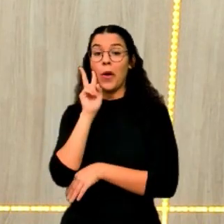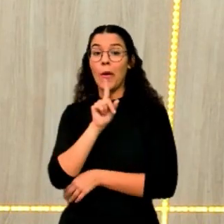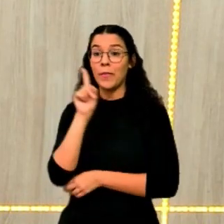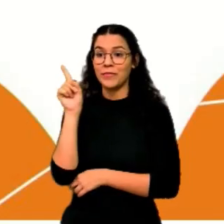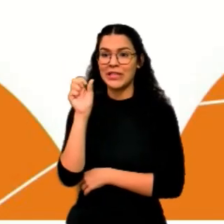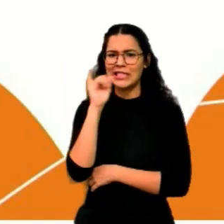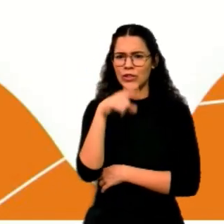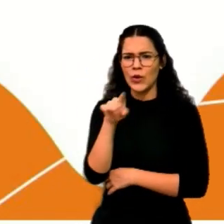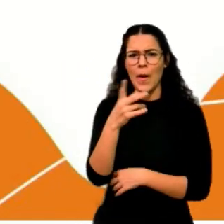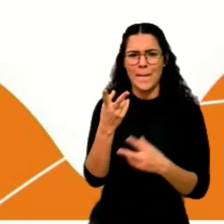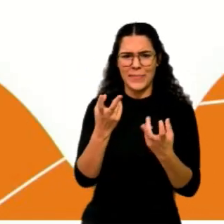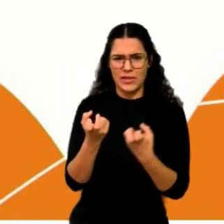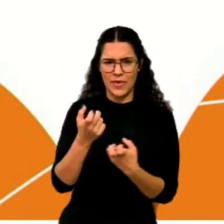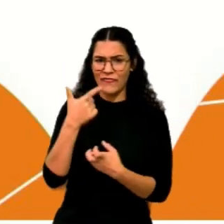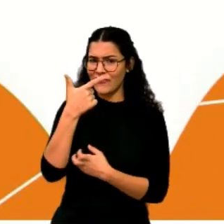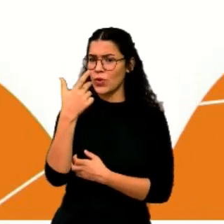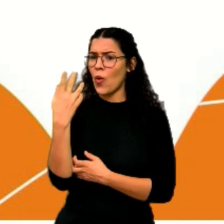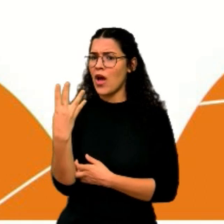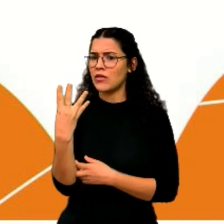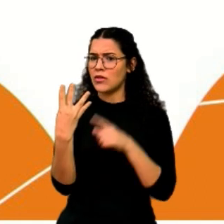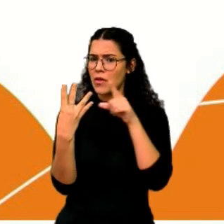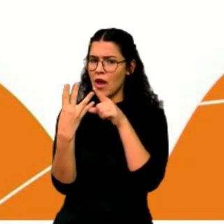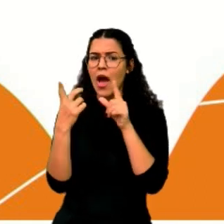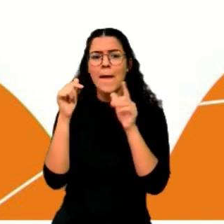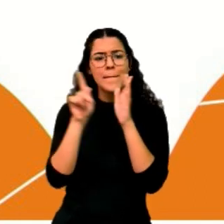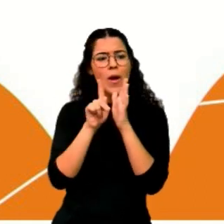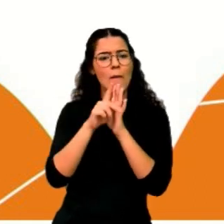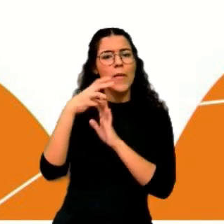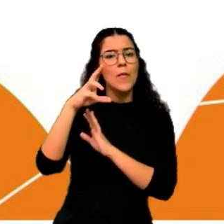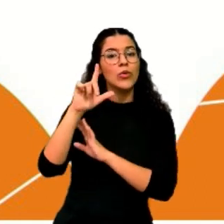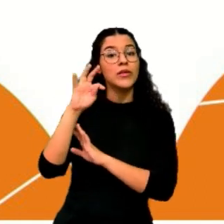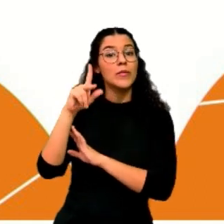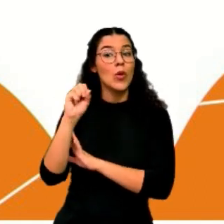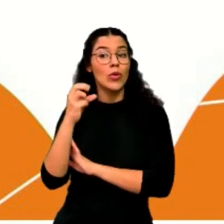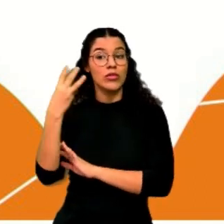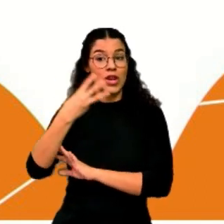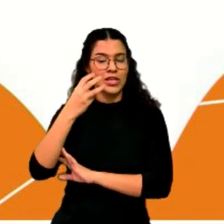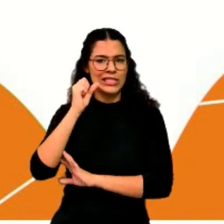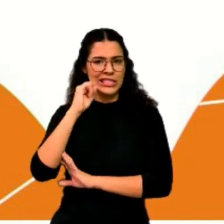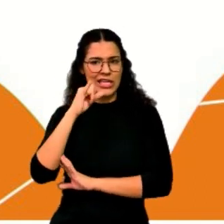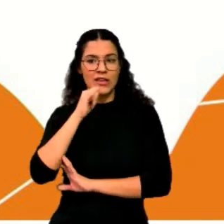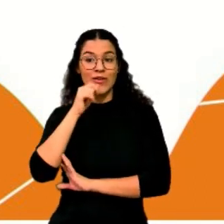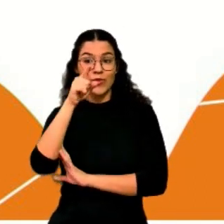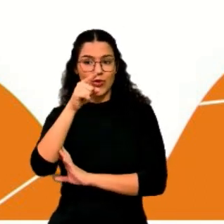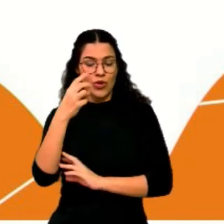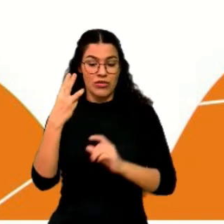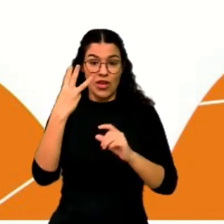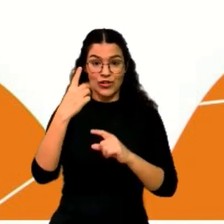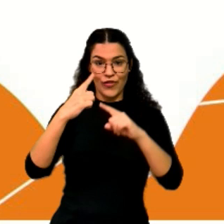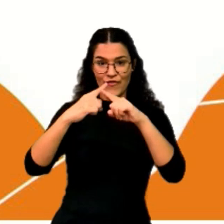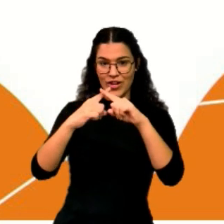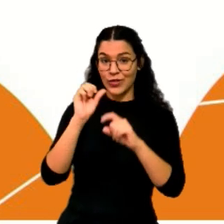se você observar aqui, o 24 é um múltiplo do 3. Se eu pegar 3 e multiplicar por 8,